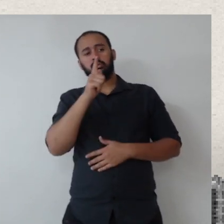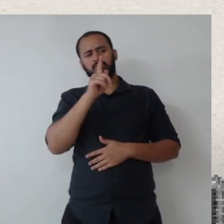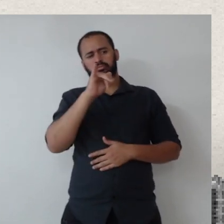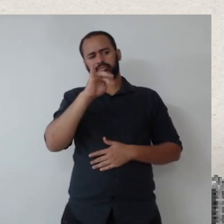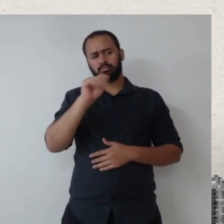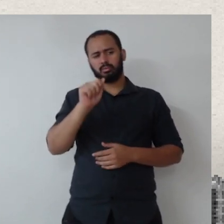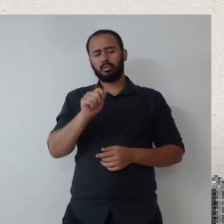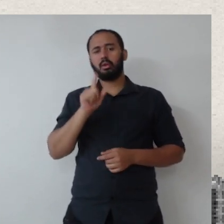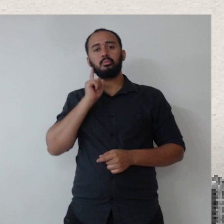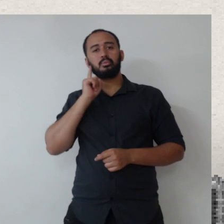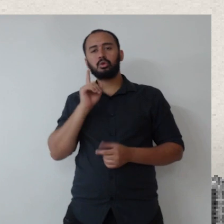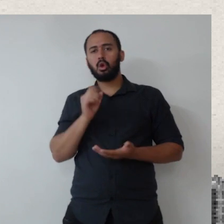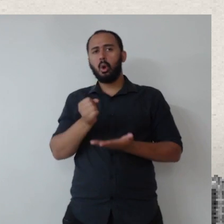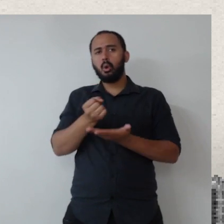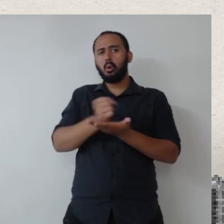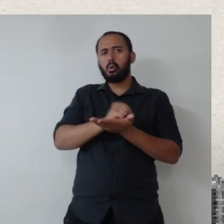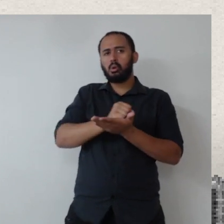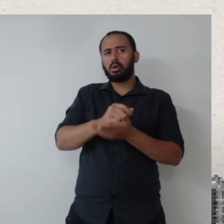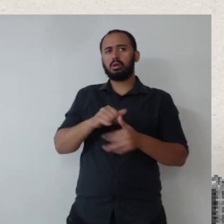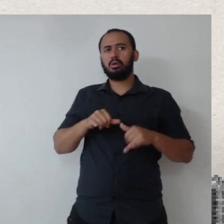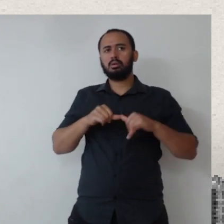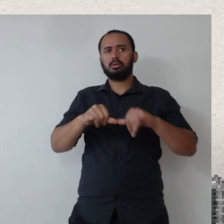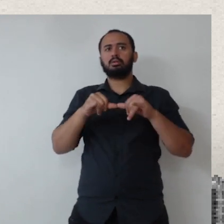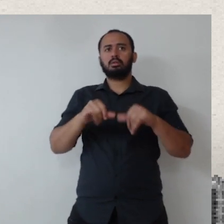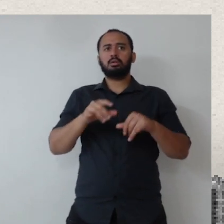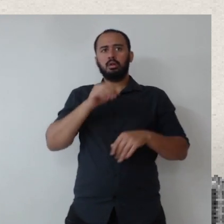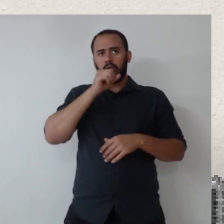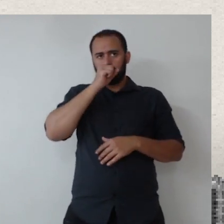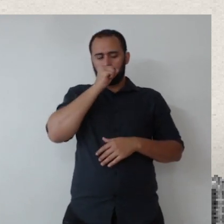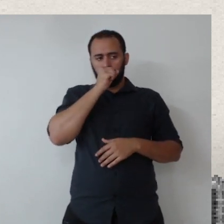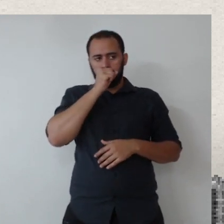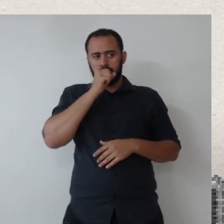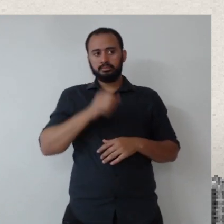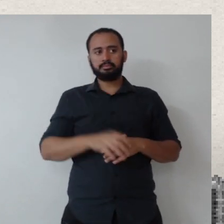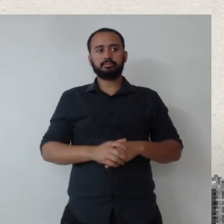pensando que eles regulam o mercado, também pensando ali com foco no mercado.